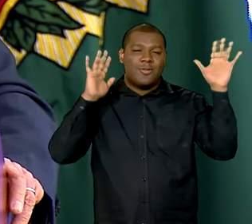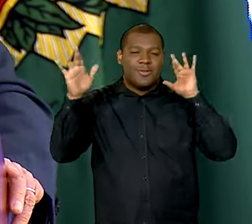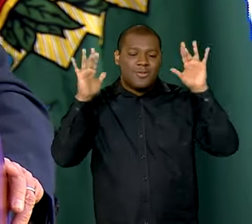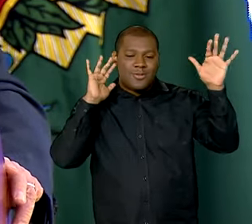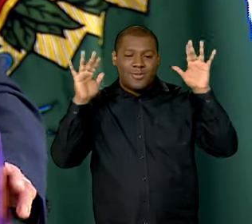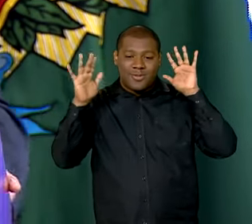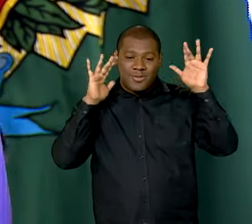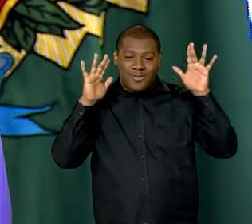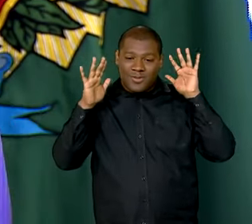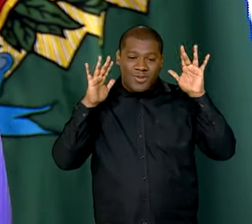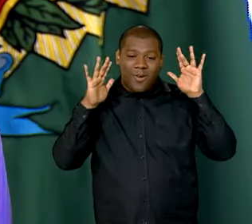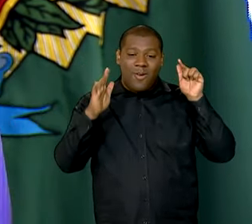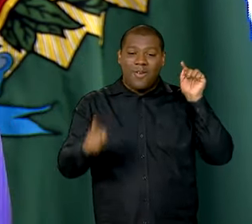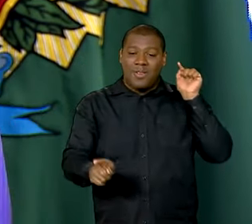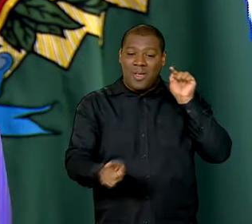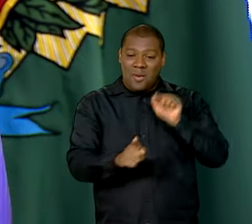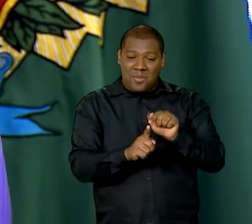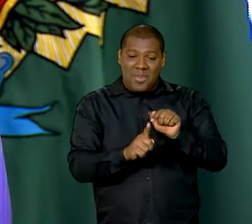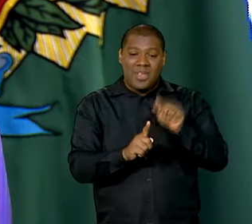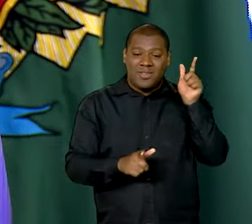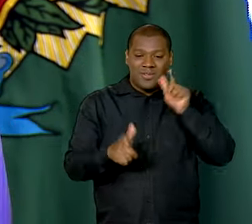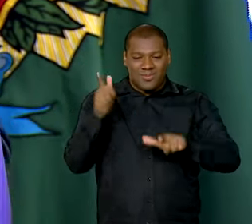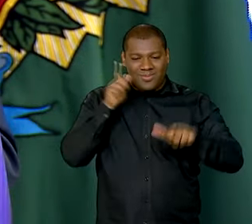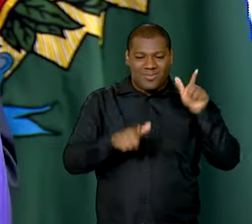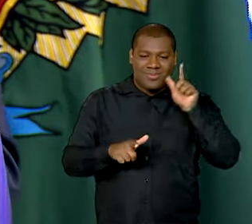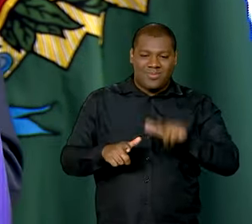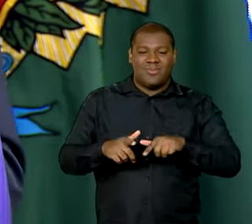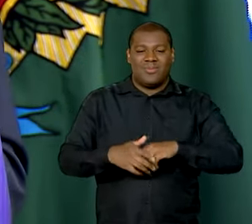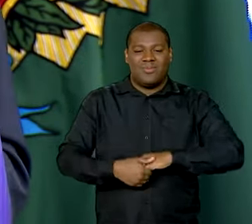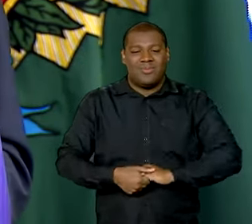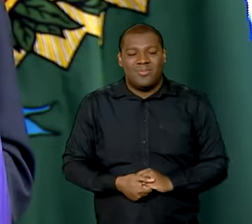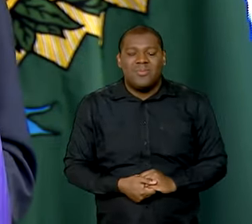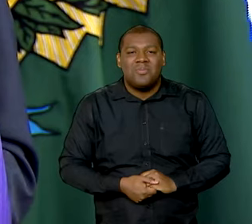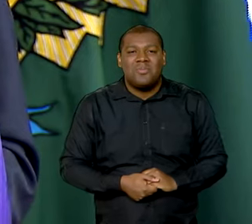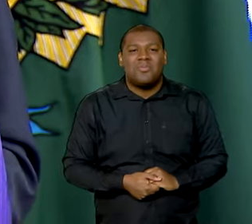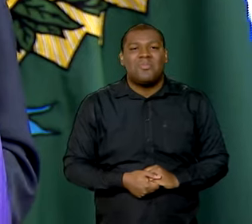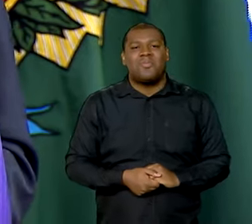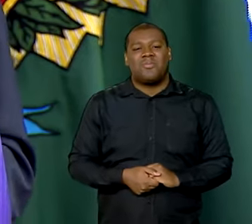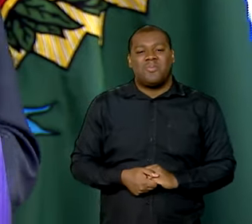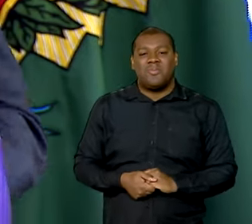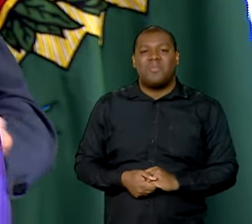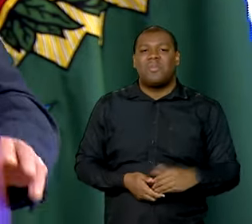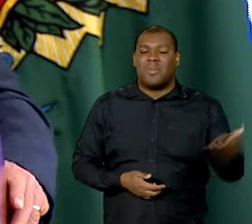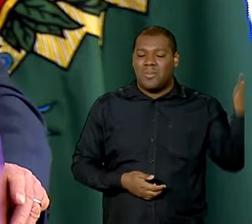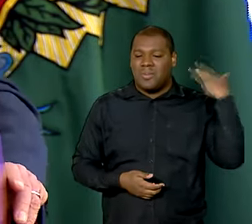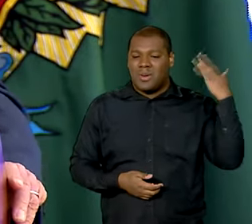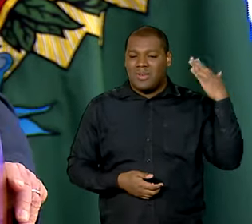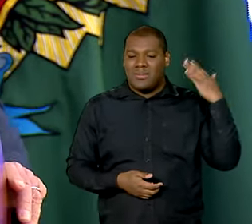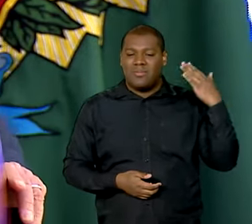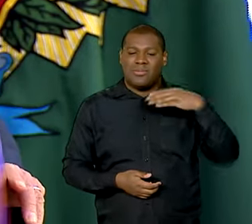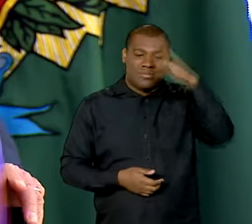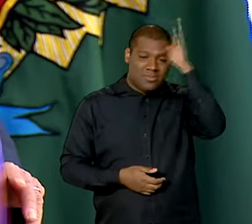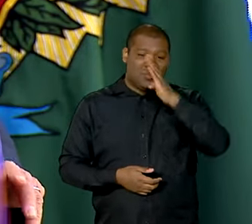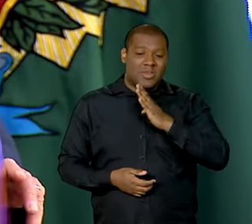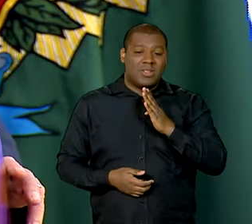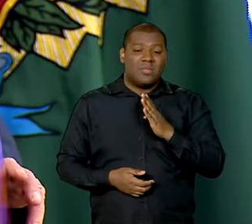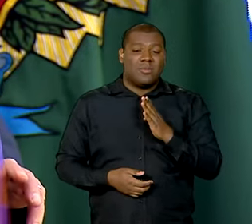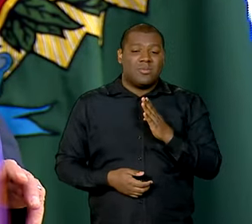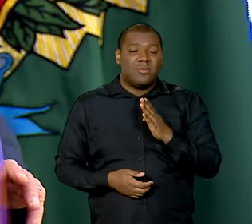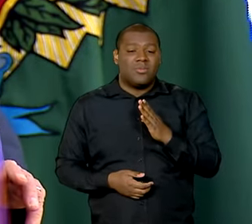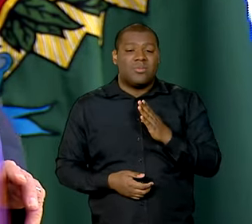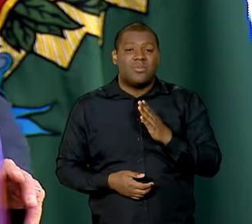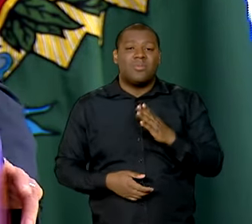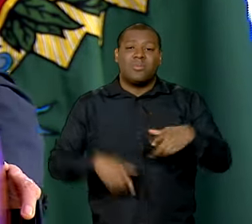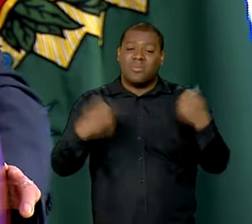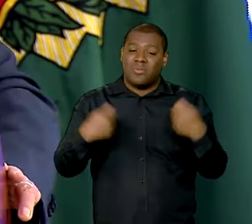que a gente já tinha pensado há muito tempo atrás. Mas o Brasil precisa tomar